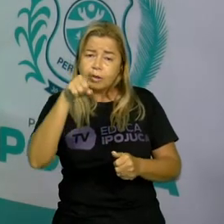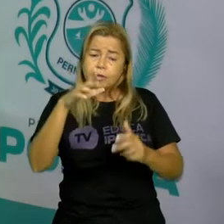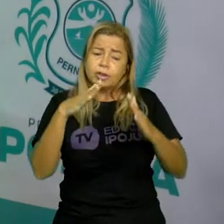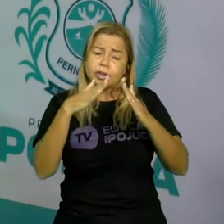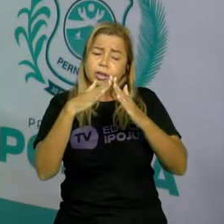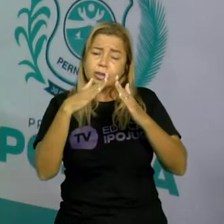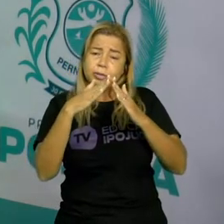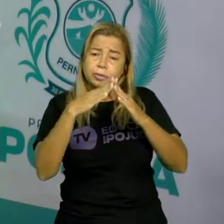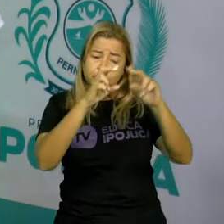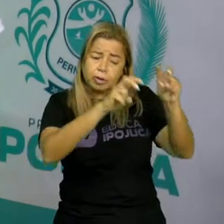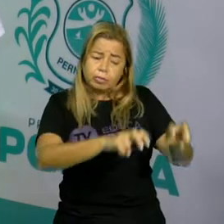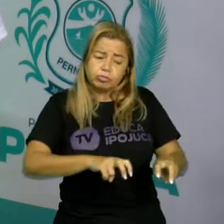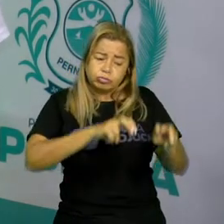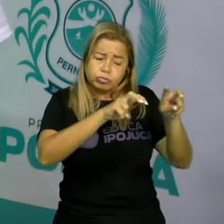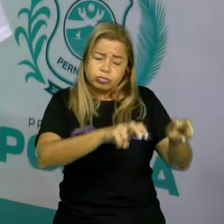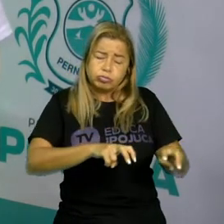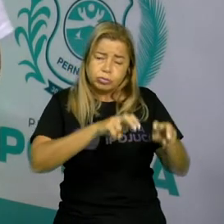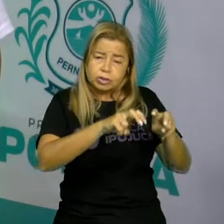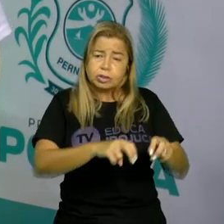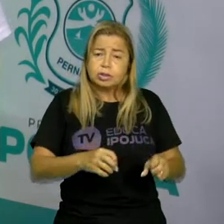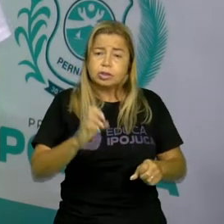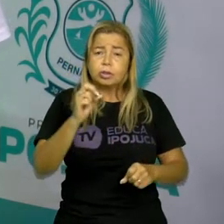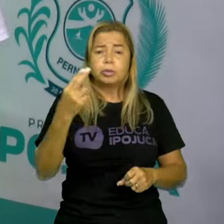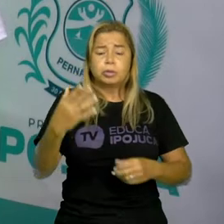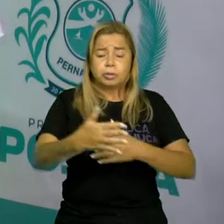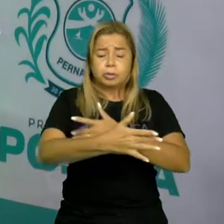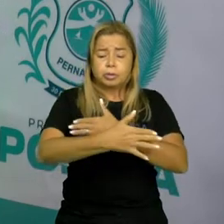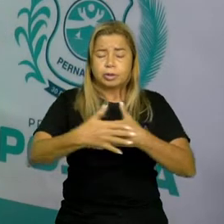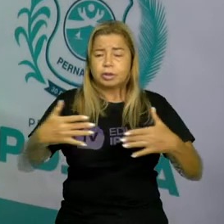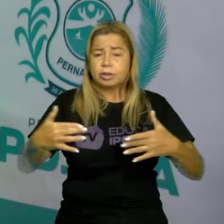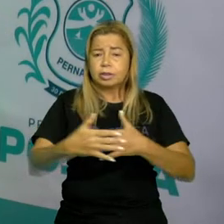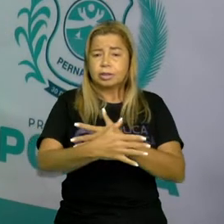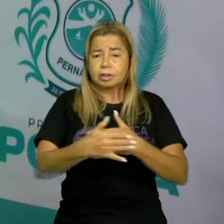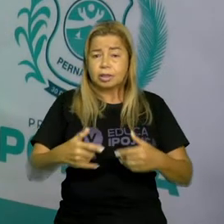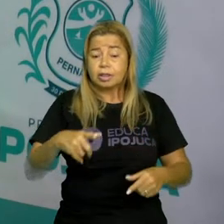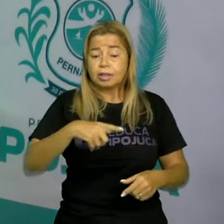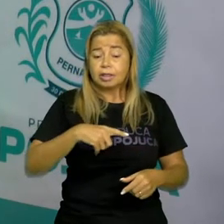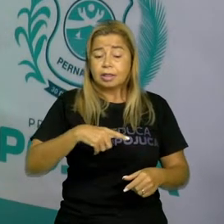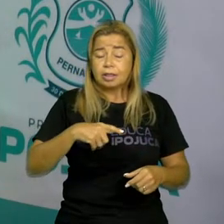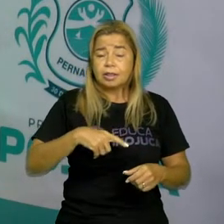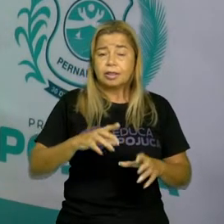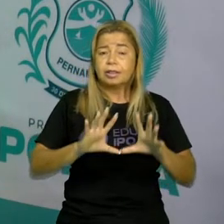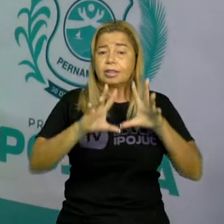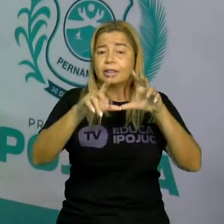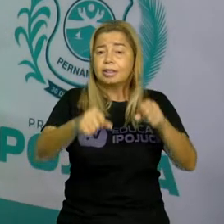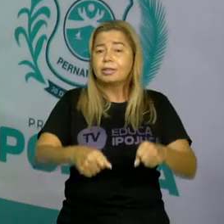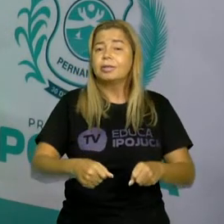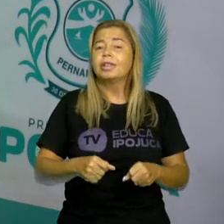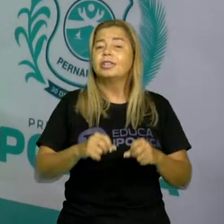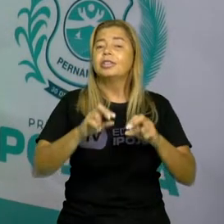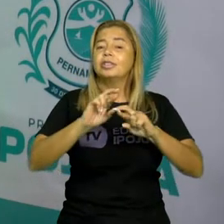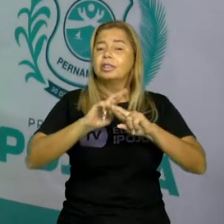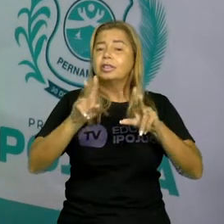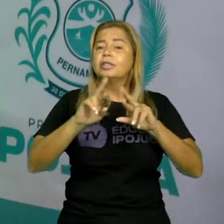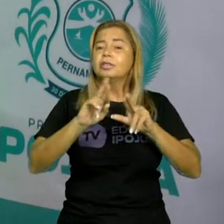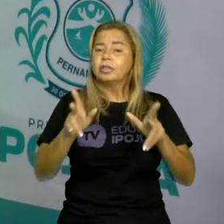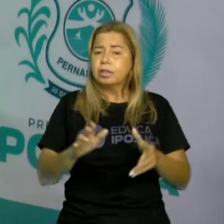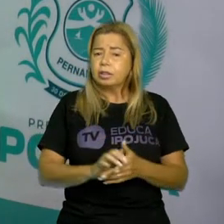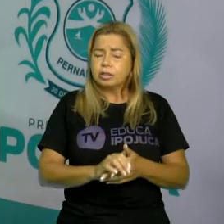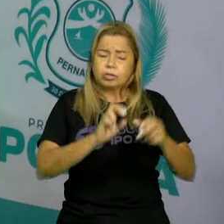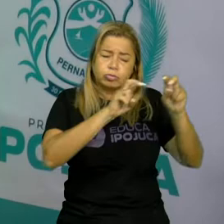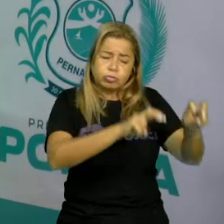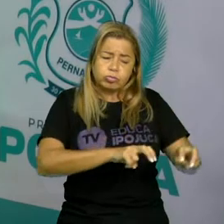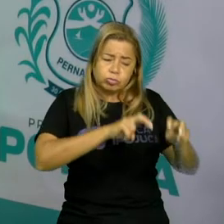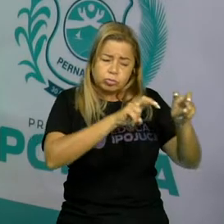ou mora na zona rural ou urbana, são diferentes tipos de animais, né? No sítio, a gente encontra uma variedade